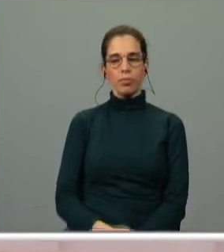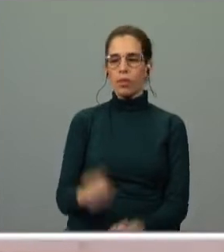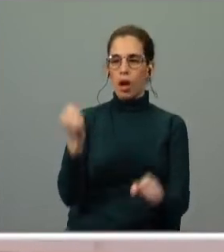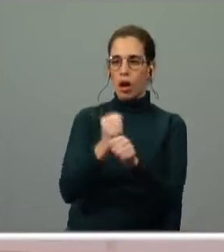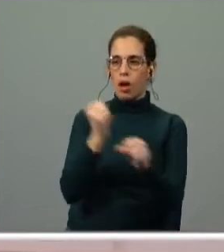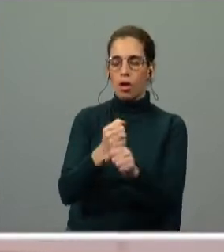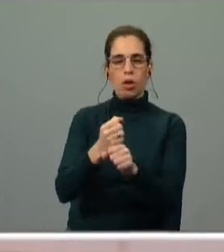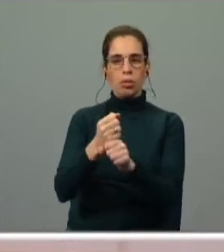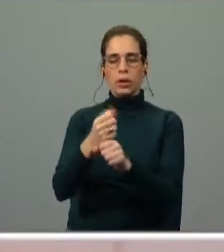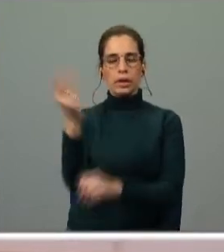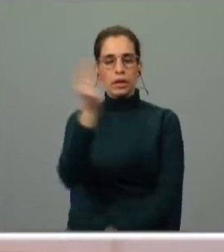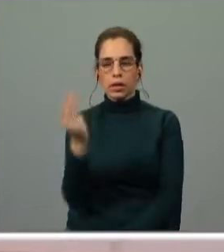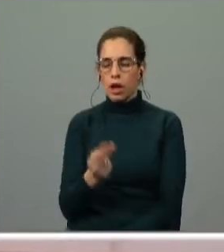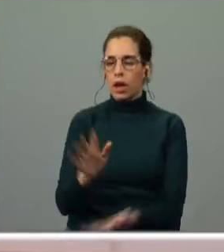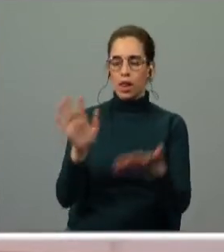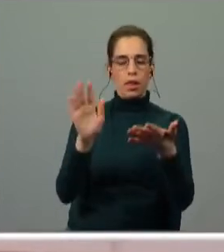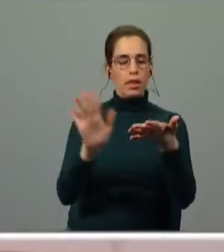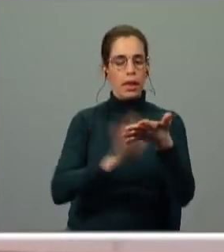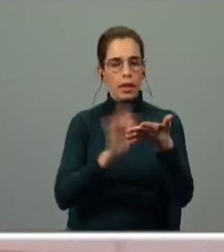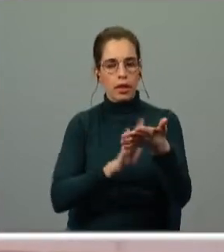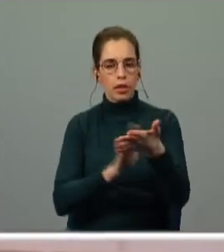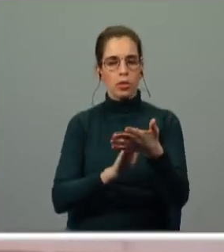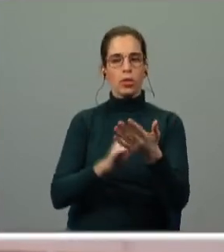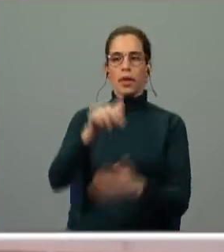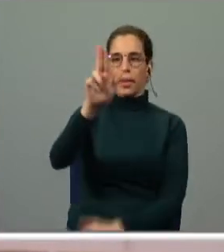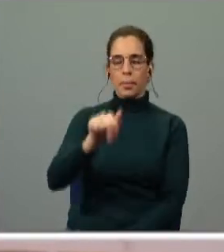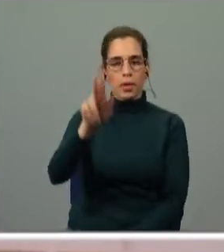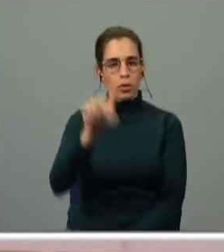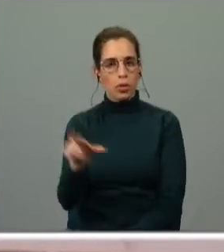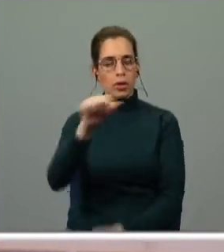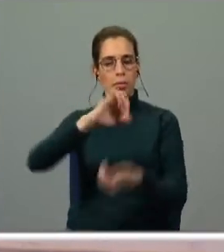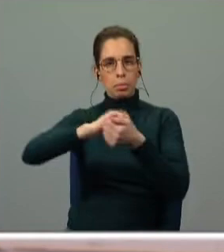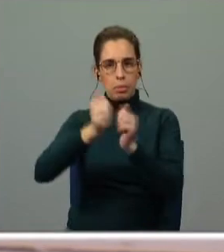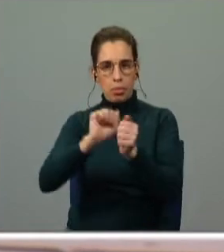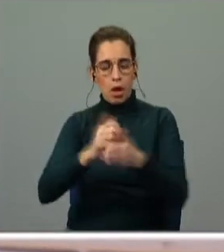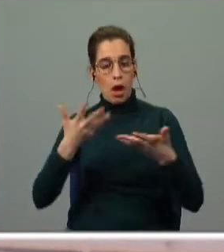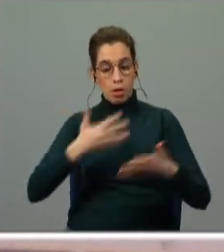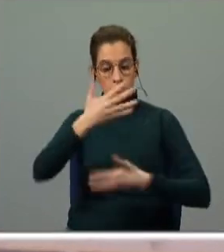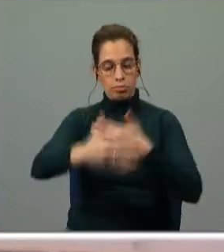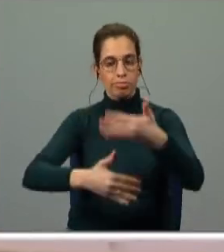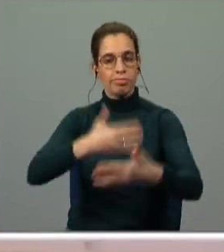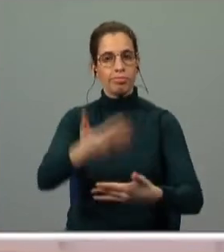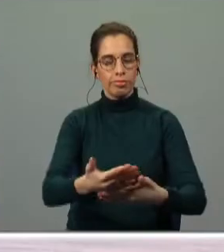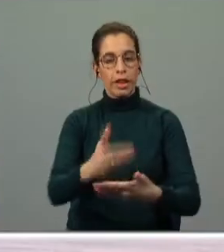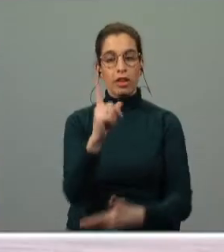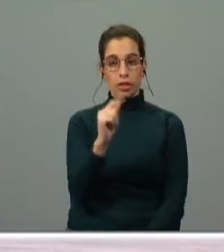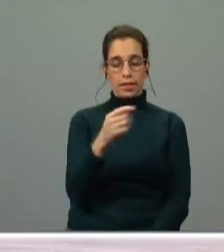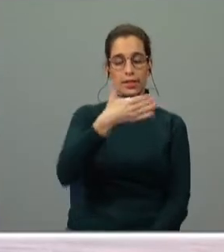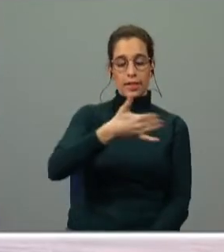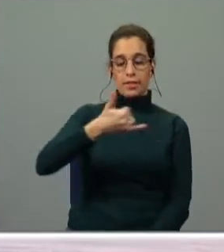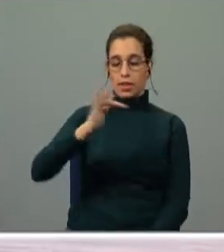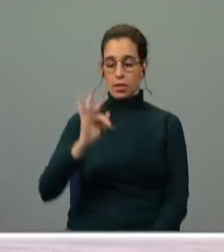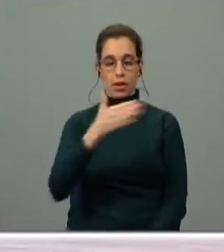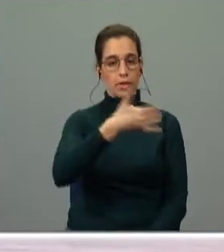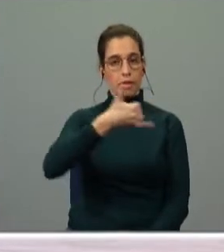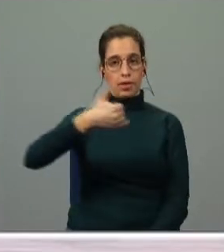arte na literatura, na pintura, na escultura. Agora, avançamos para as instâncias 124